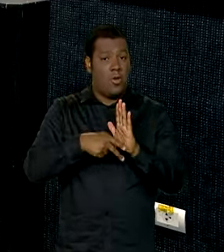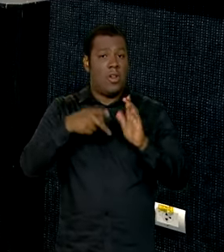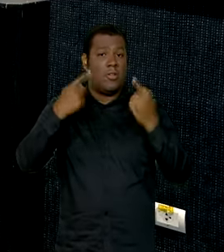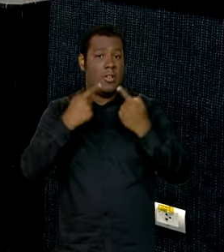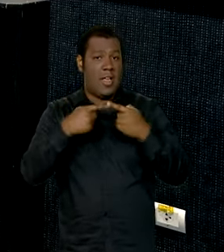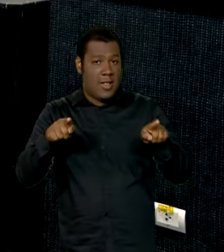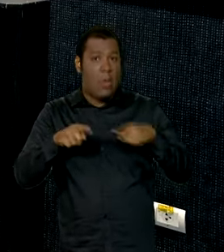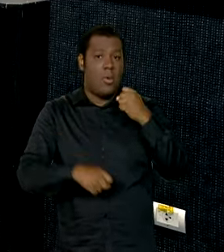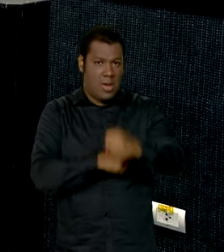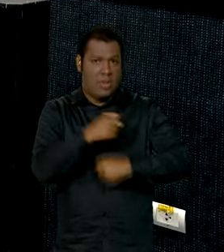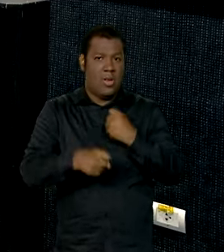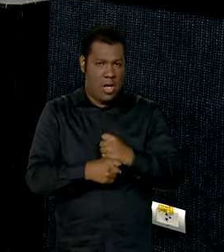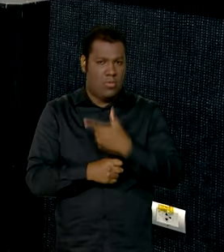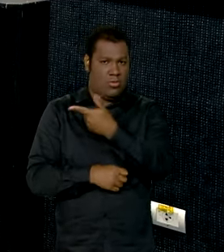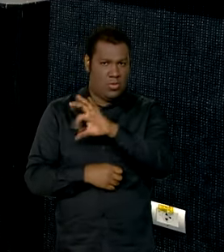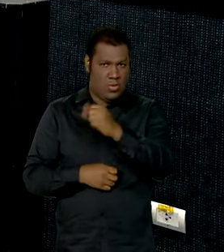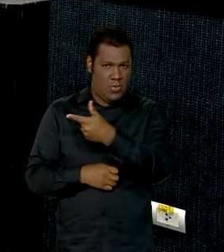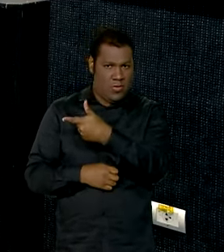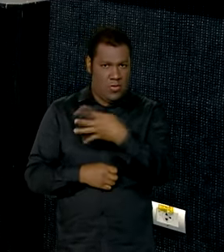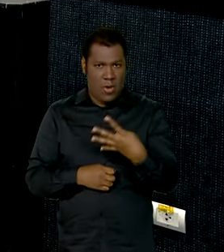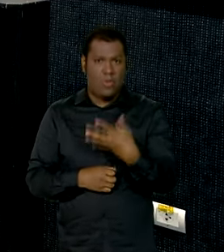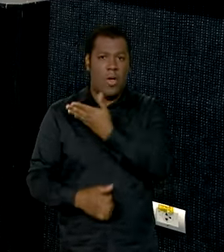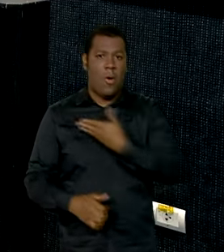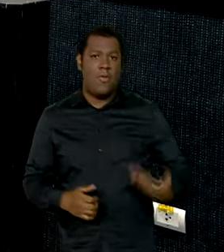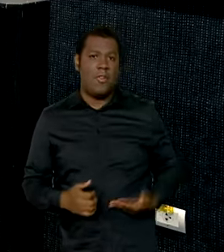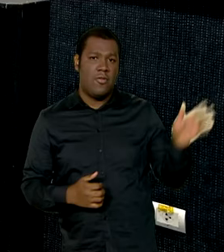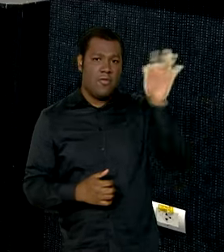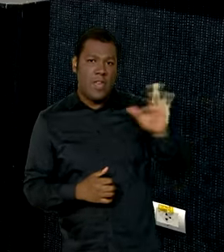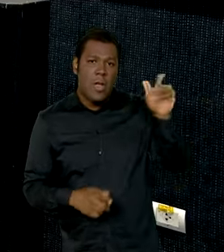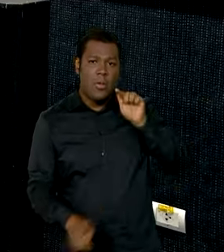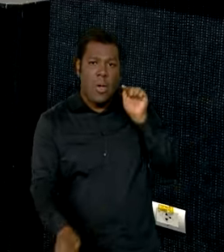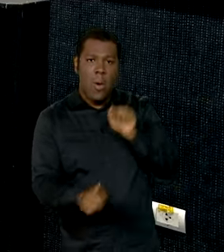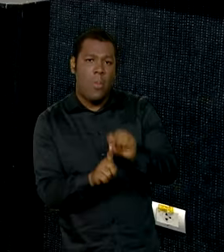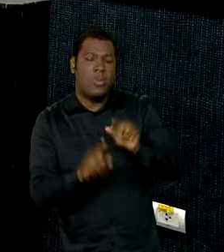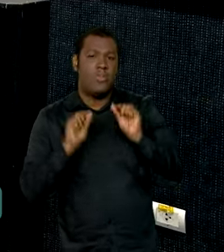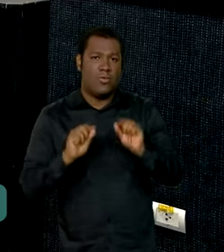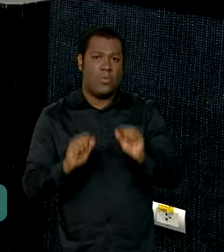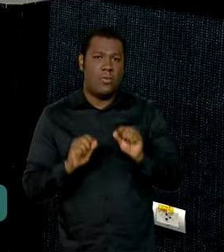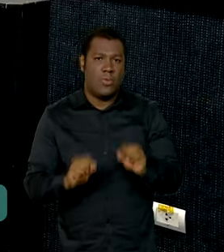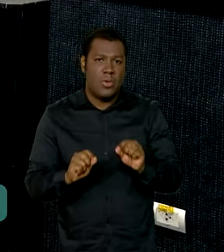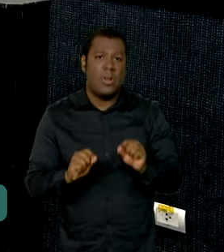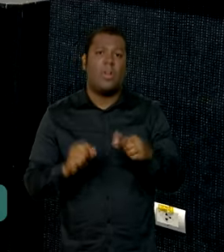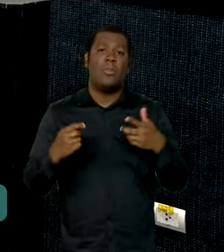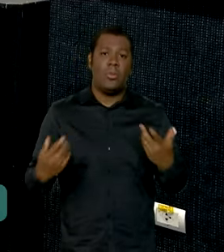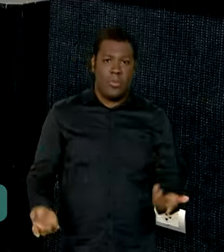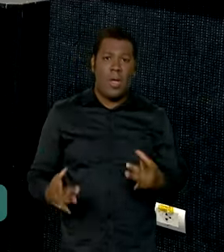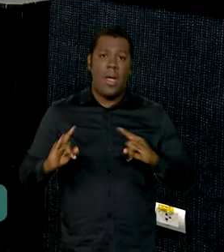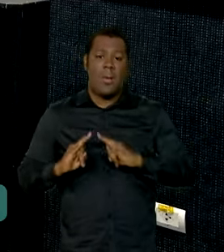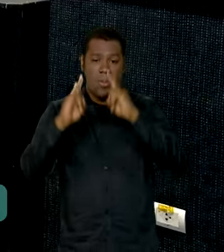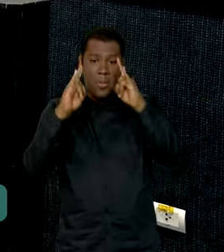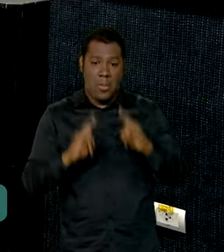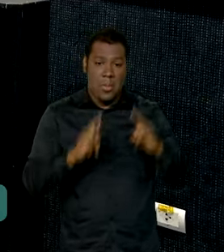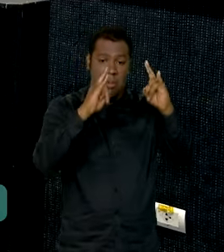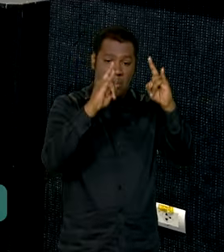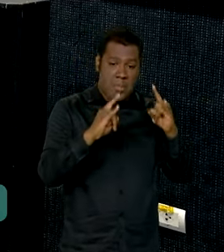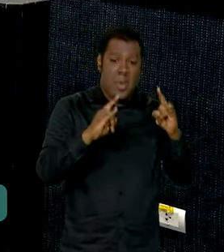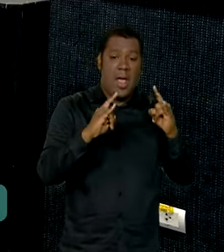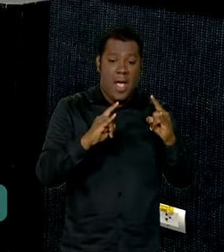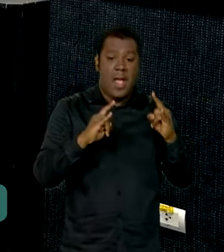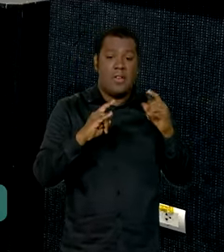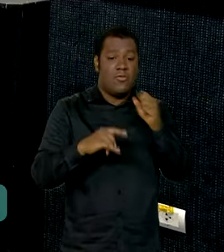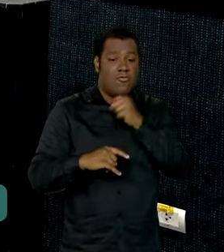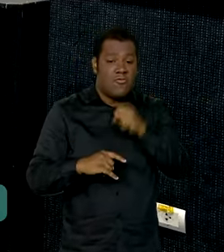federal. O objetivo é destinar imóveis da União sem uso para habitação e serviços públicos.